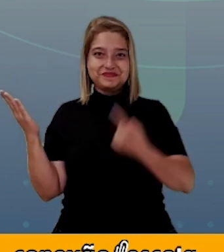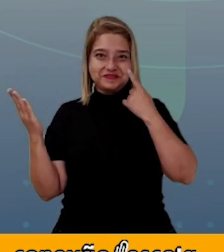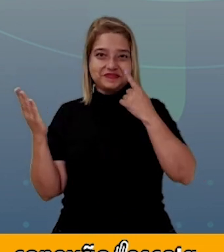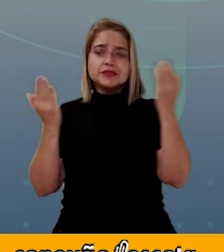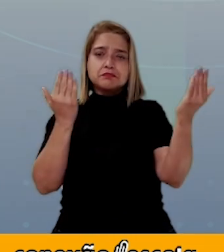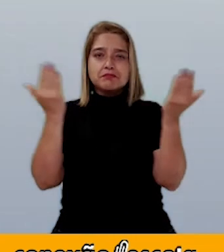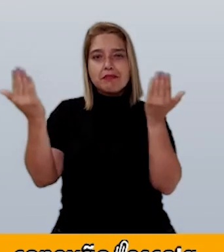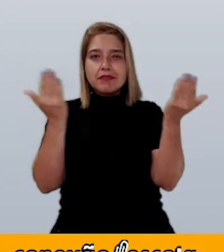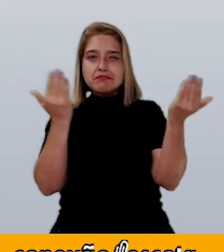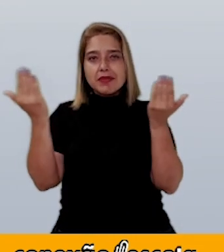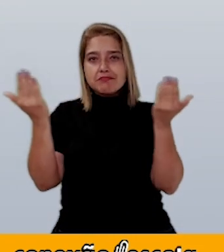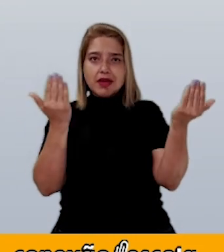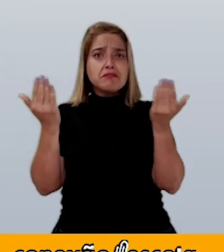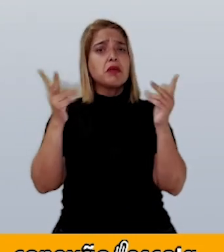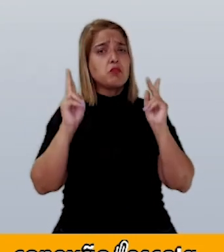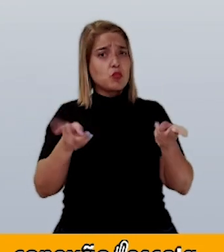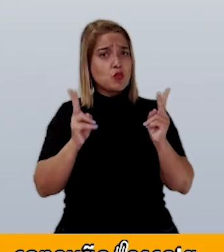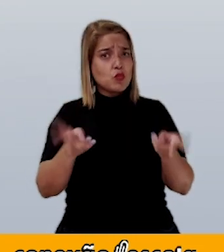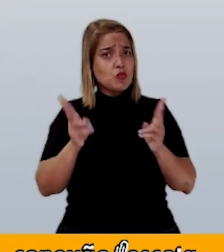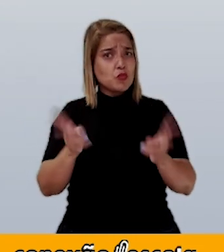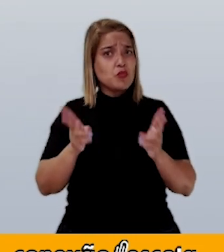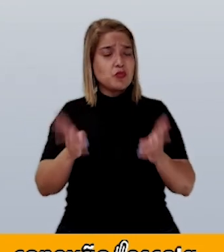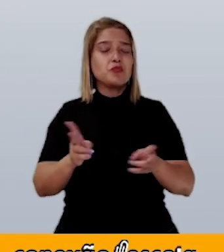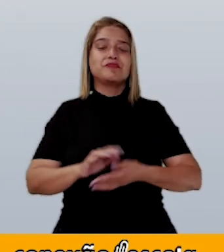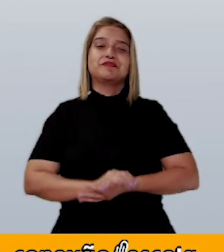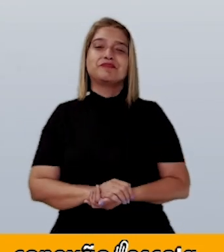a proporção foi mantida.